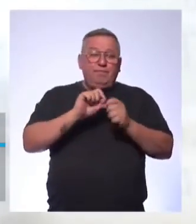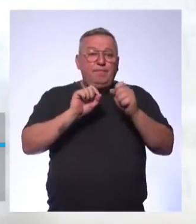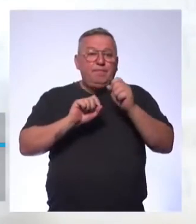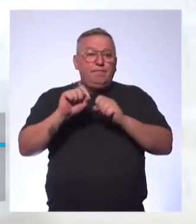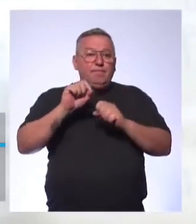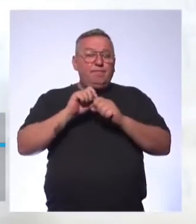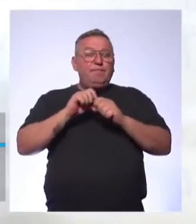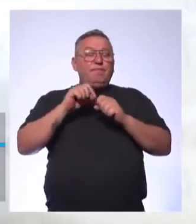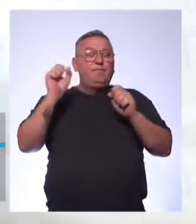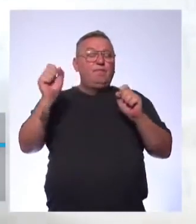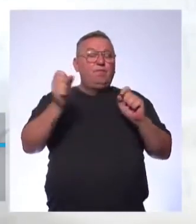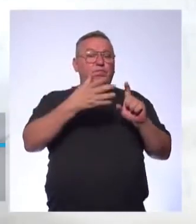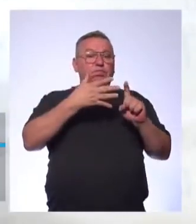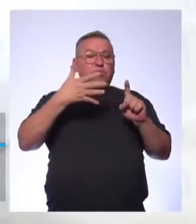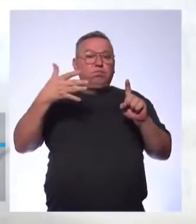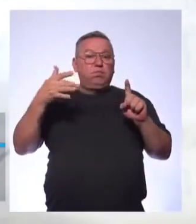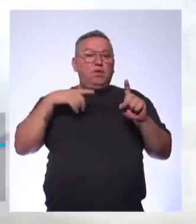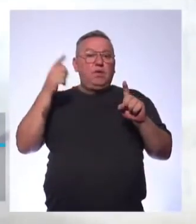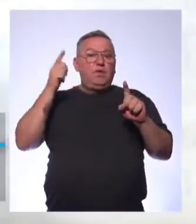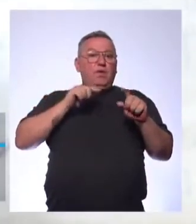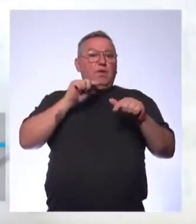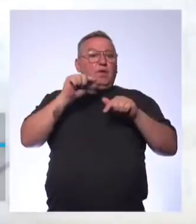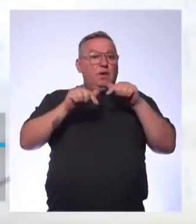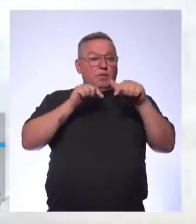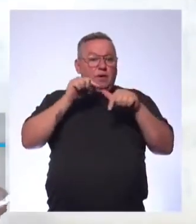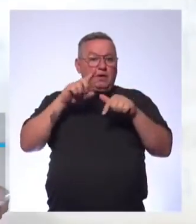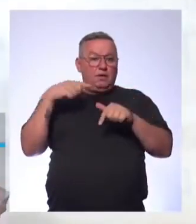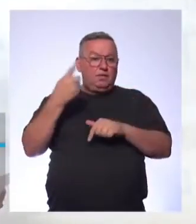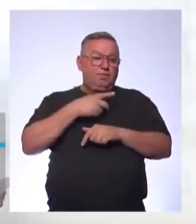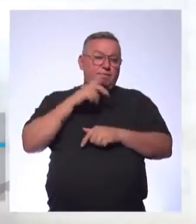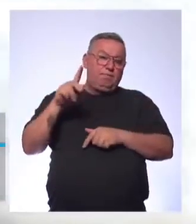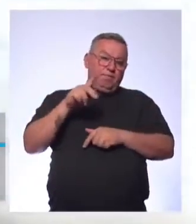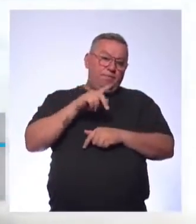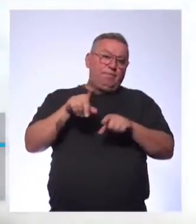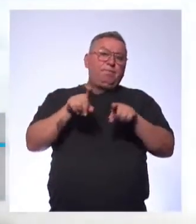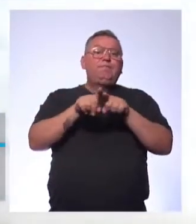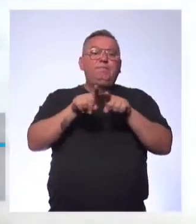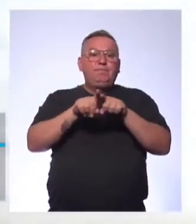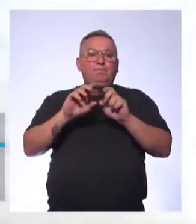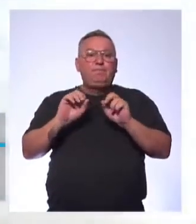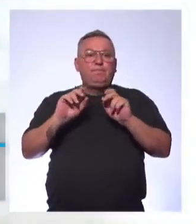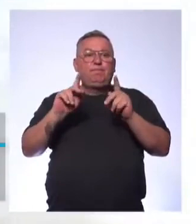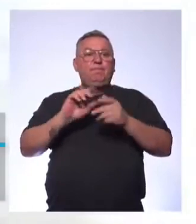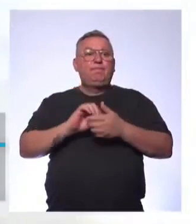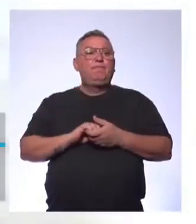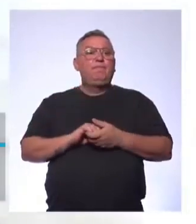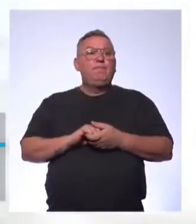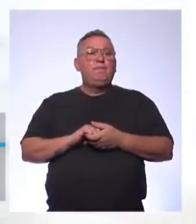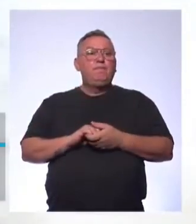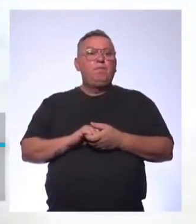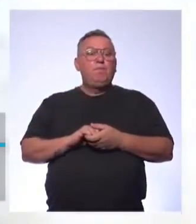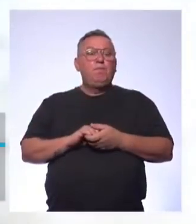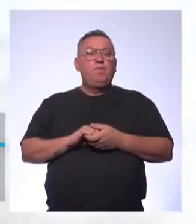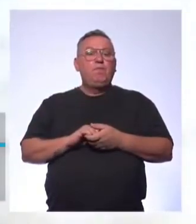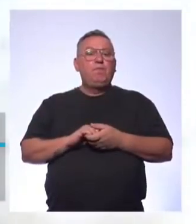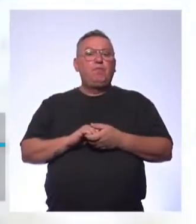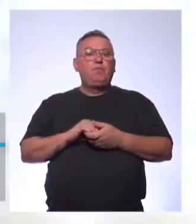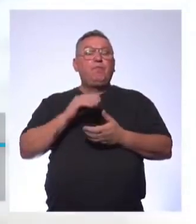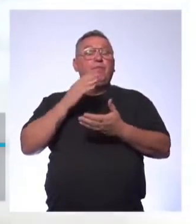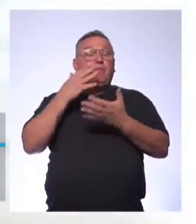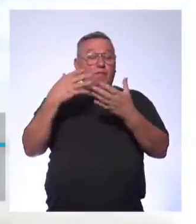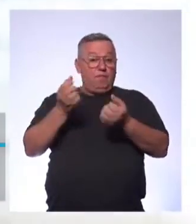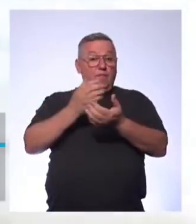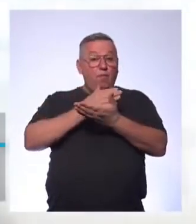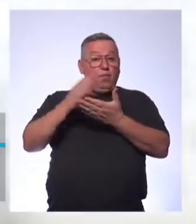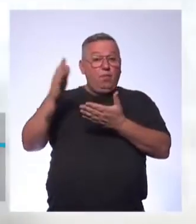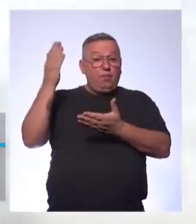Maratona, tá? E a gente vai continuar trabalhando Nós aqui Os professores de vocês Certo? Let's start our class Vamos começar